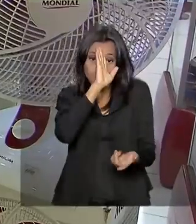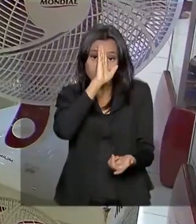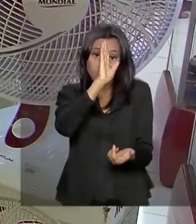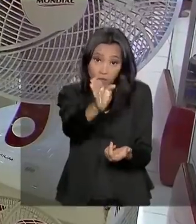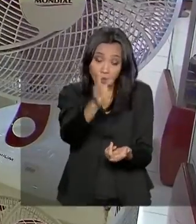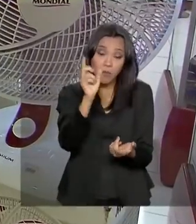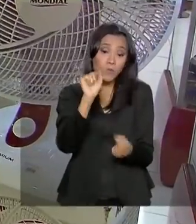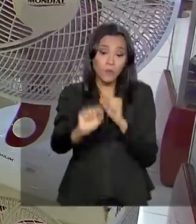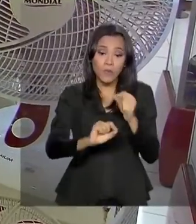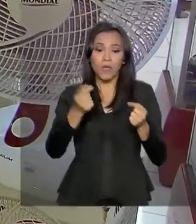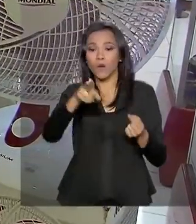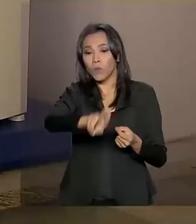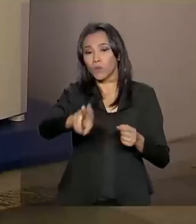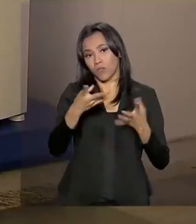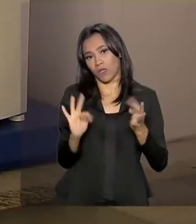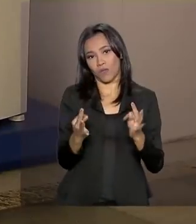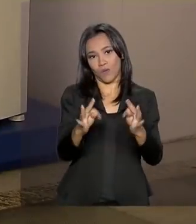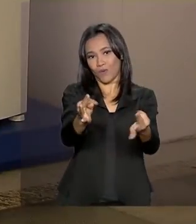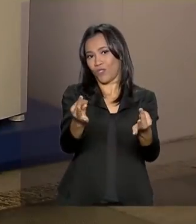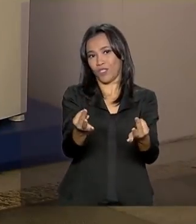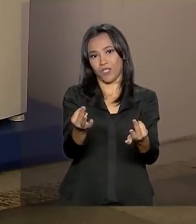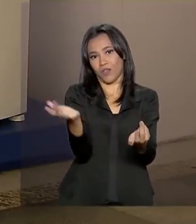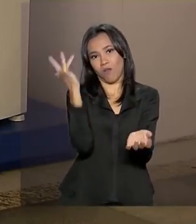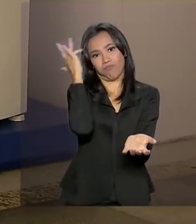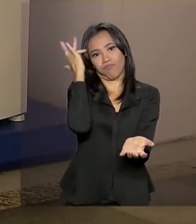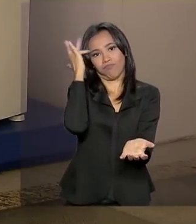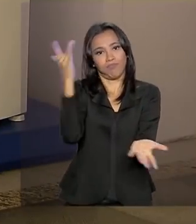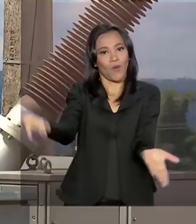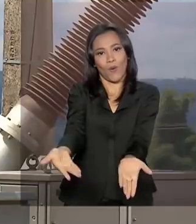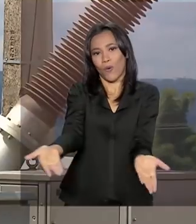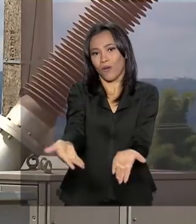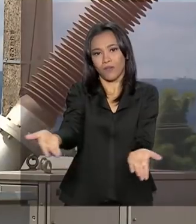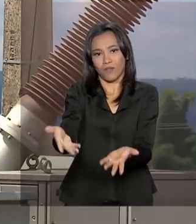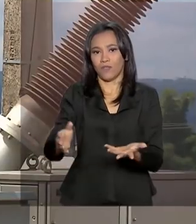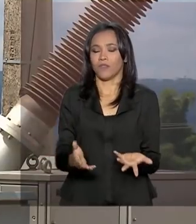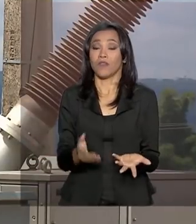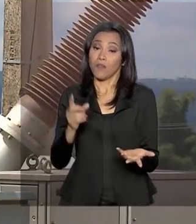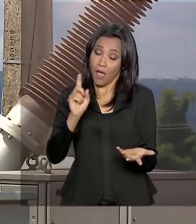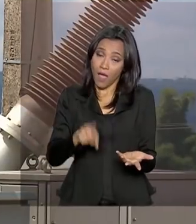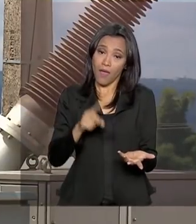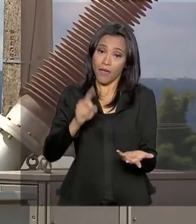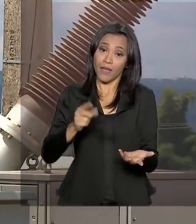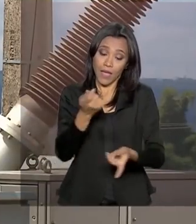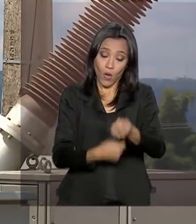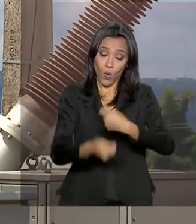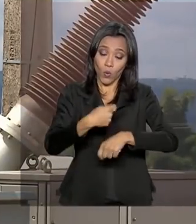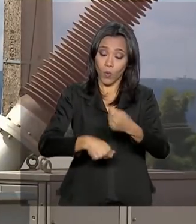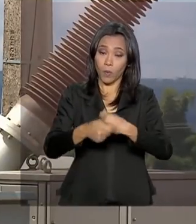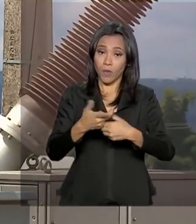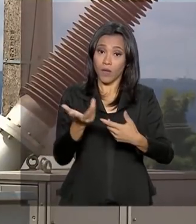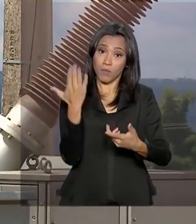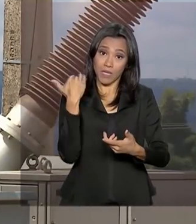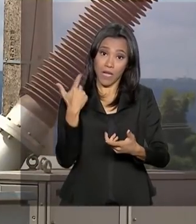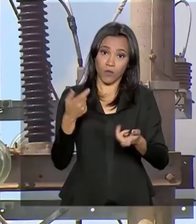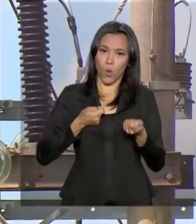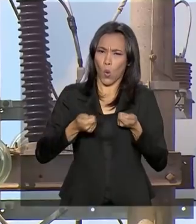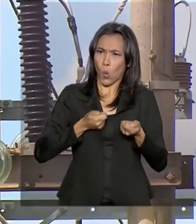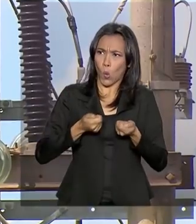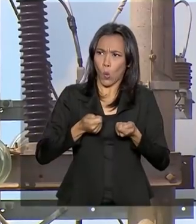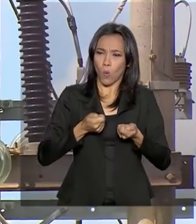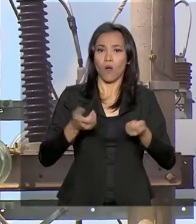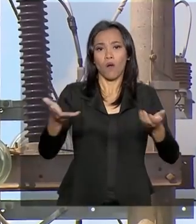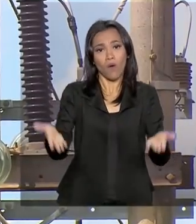a evolução dos equipamentos elétricos, agora mais modernos e eficientes, fizeram com que a economia de energia que havia no passado